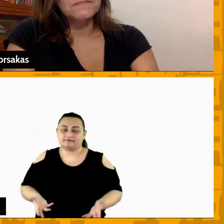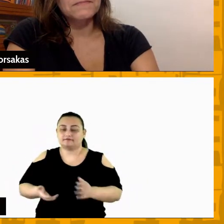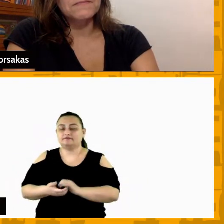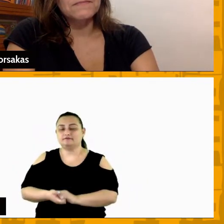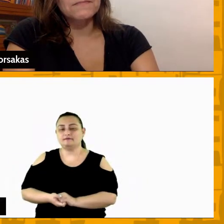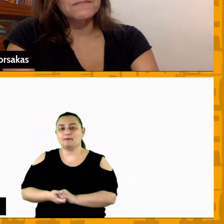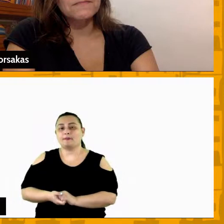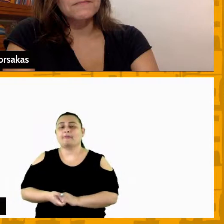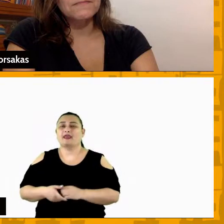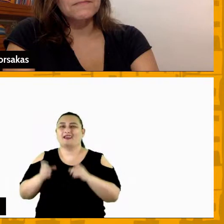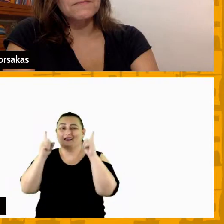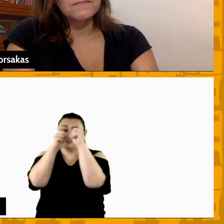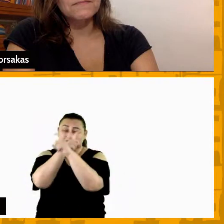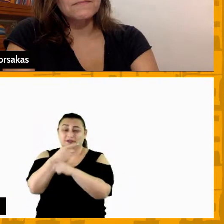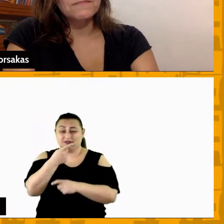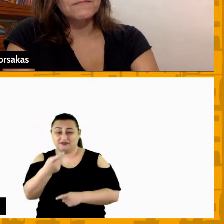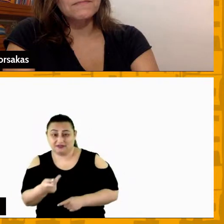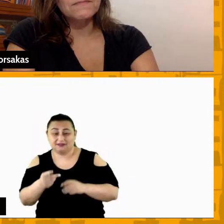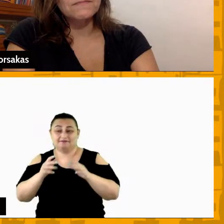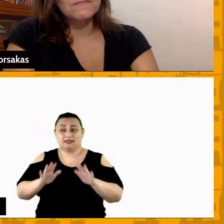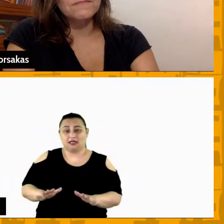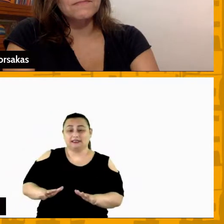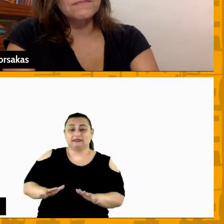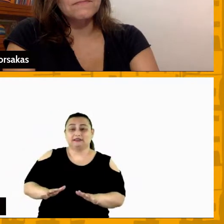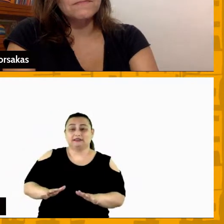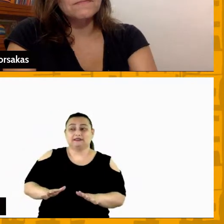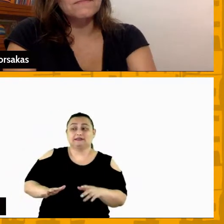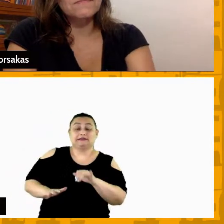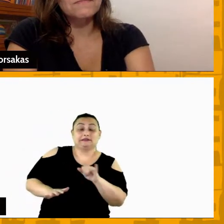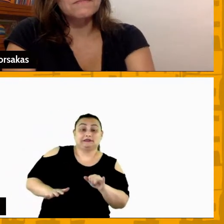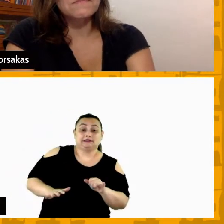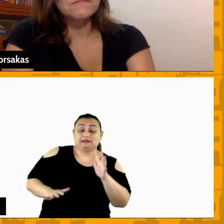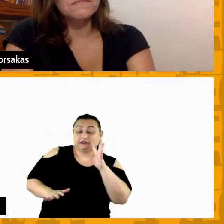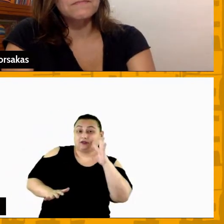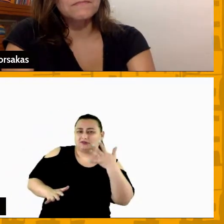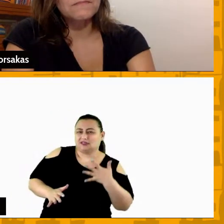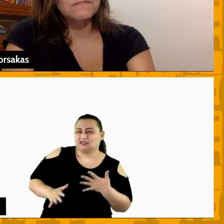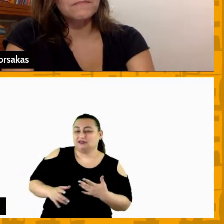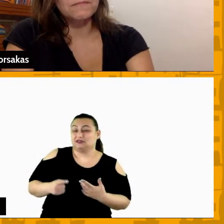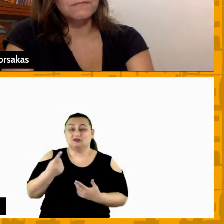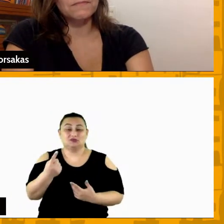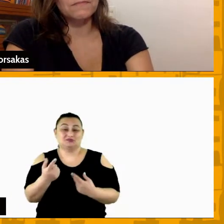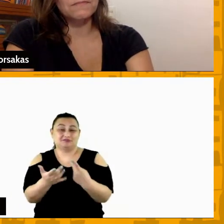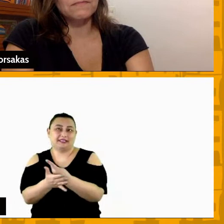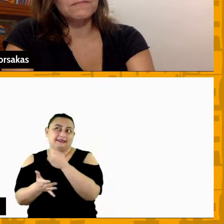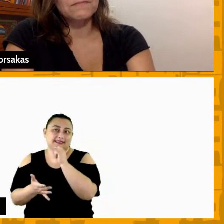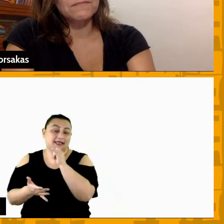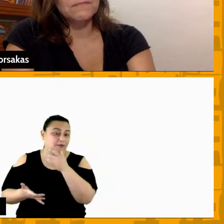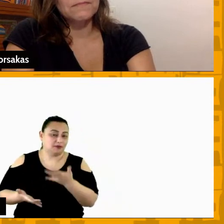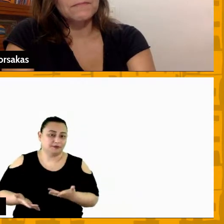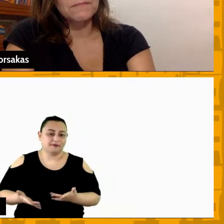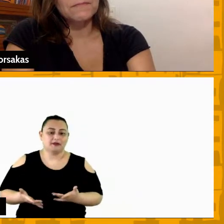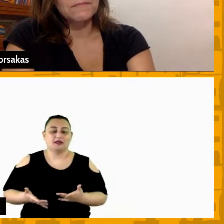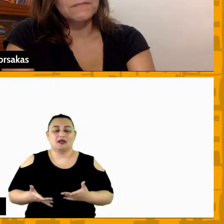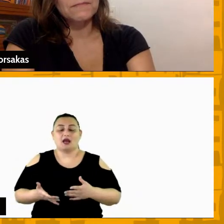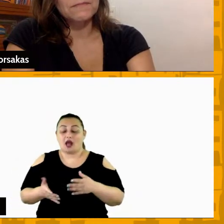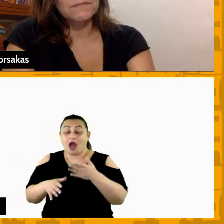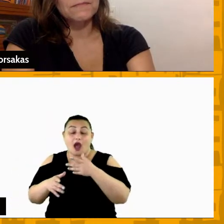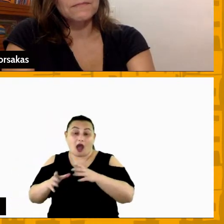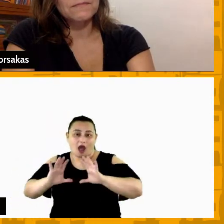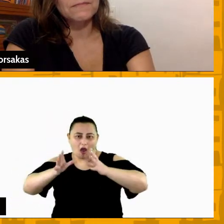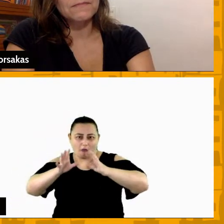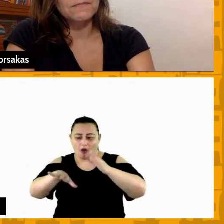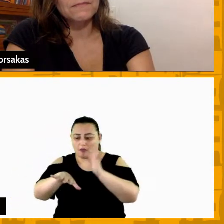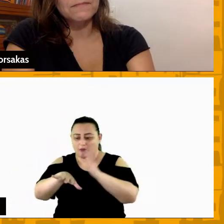é complicado falar isso mas quando a coisa acontece de uma forma só um exemplo a bola bateu na minha mão